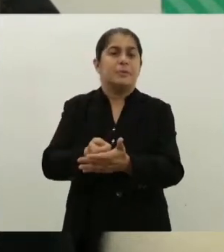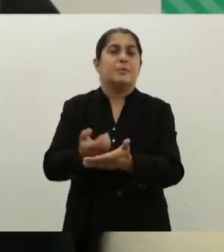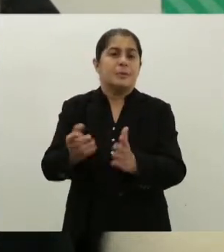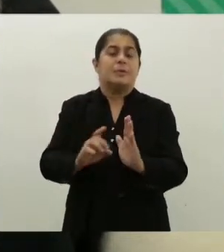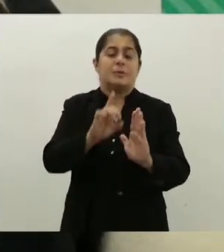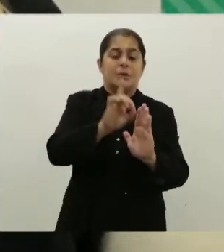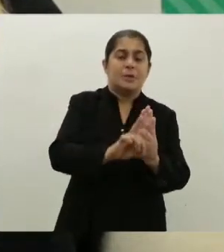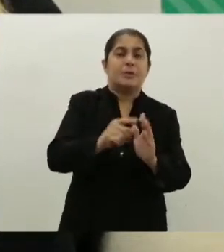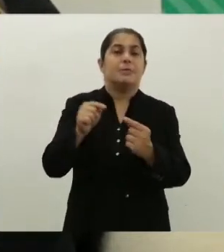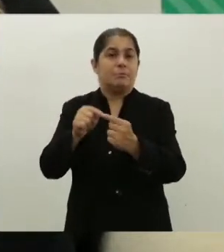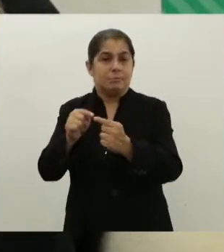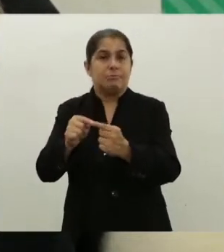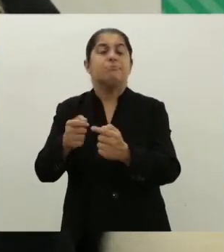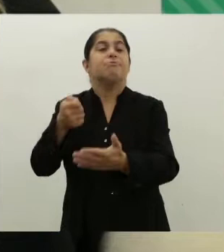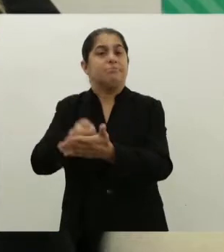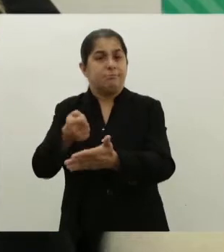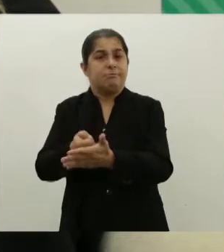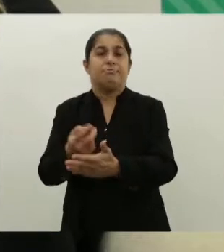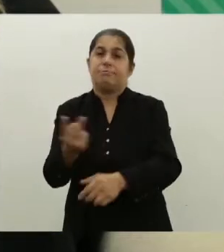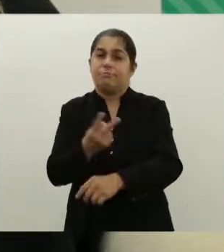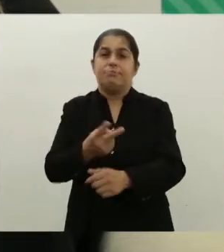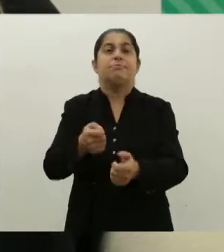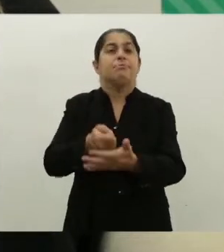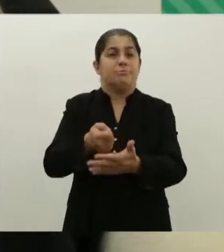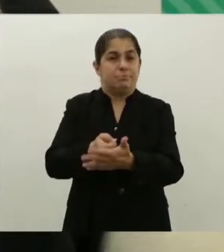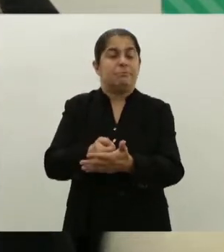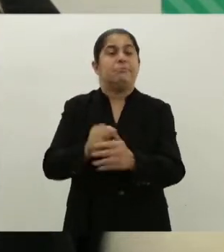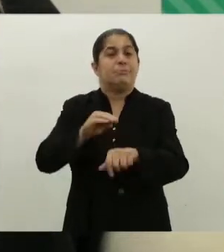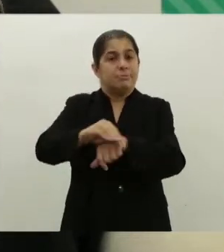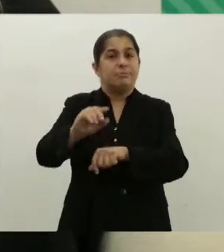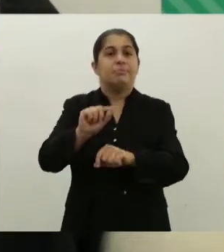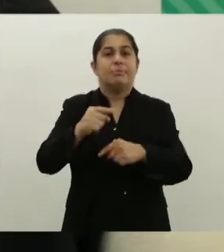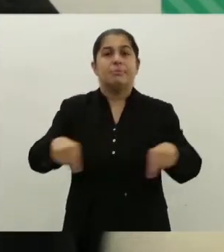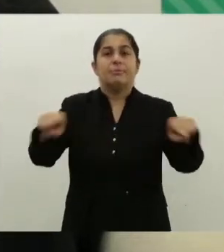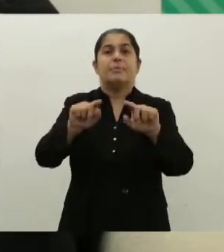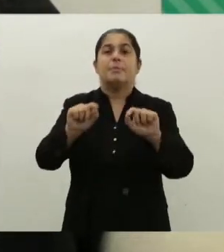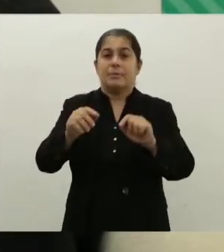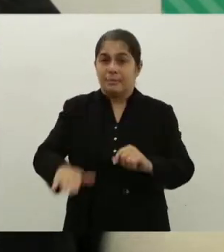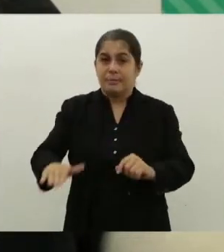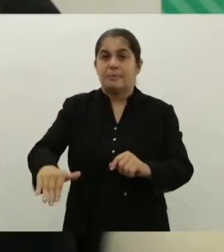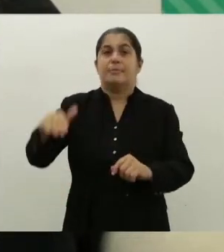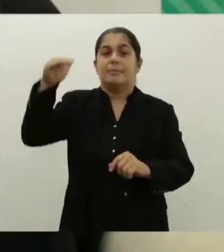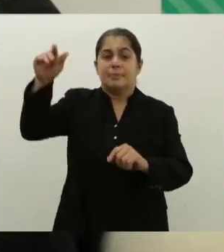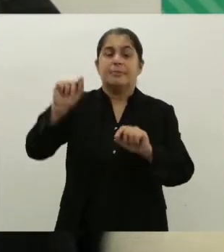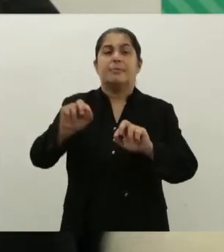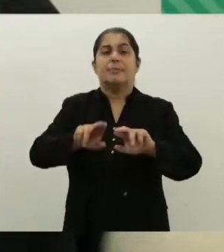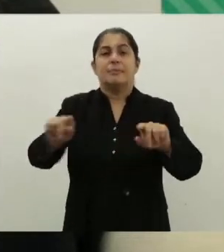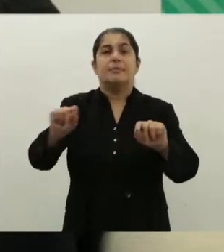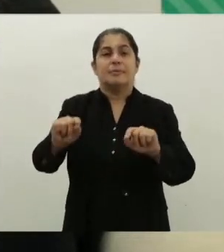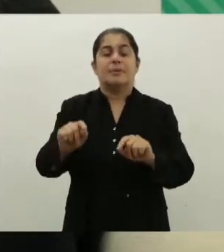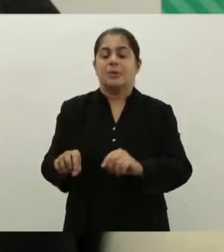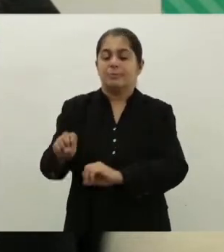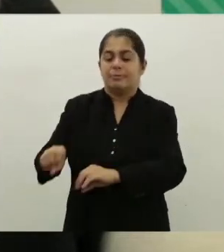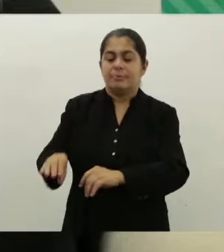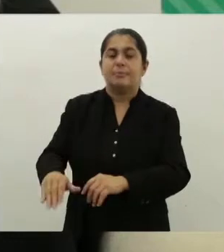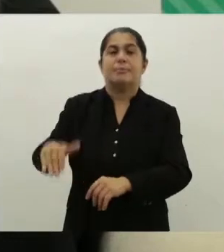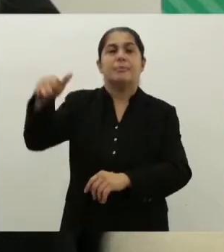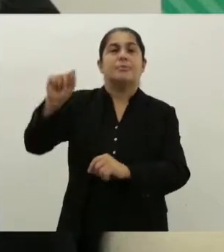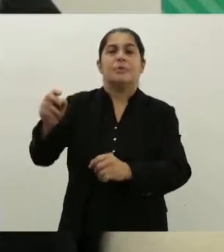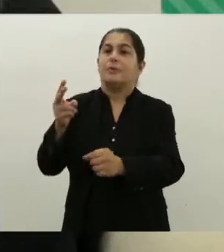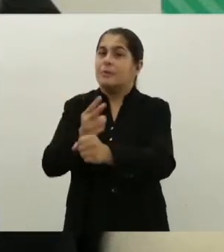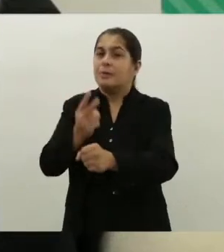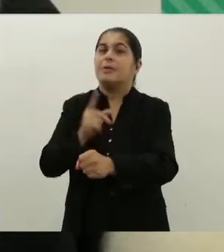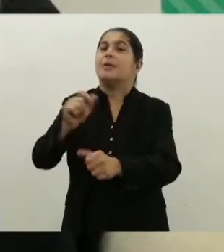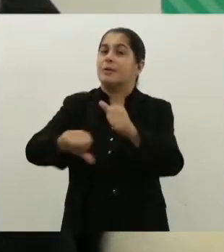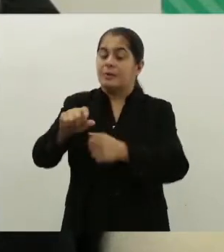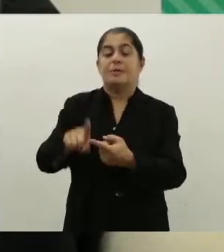porque a cada direito corresponde ao dever. A gente precisa deixar bem claro que toda criança e adolescente, ela precisa ser educada